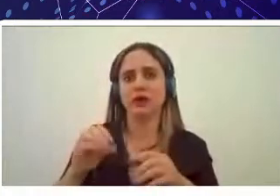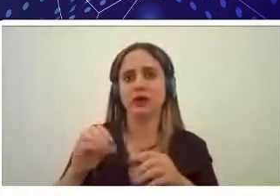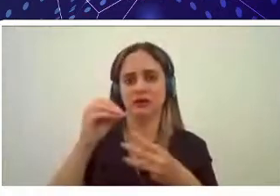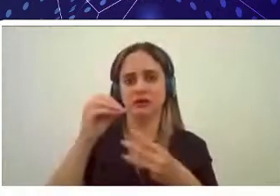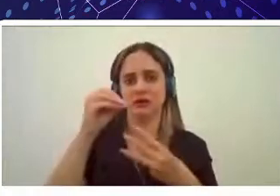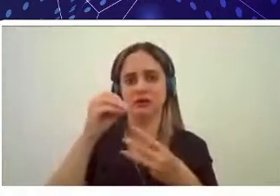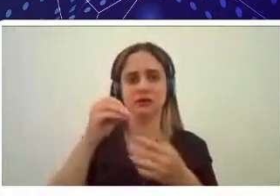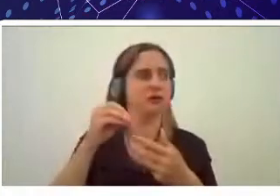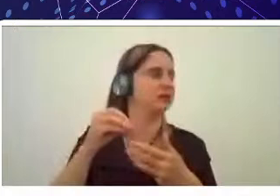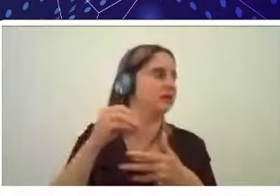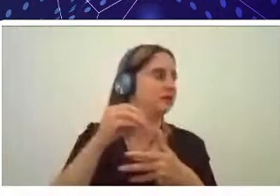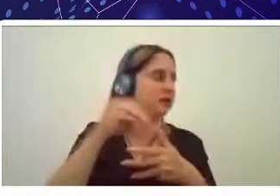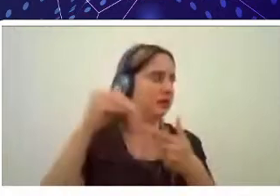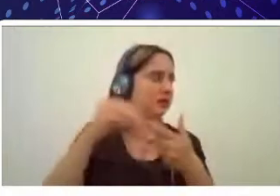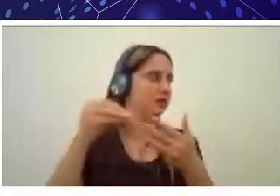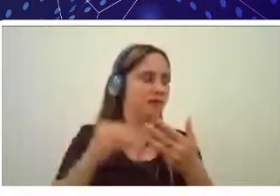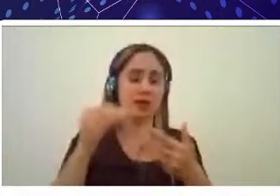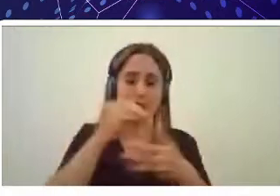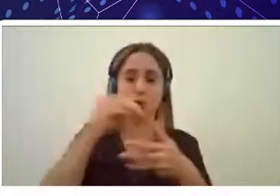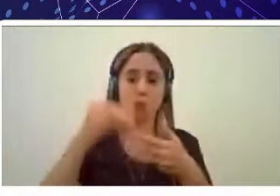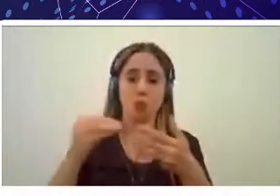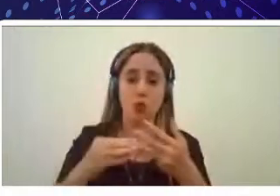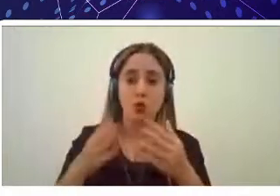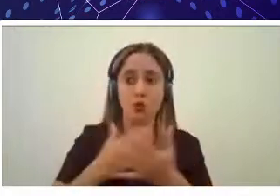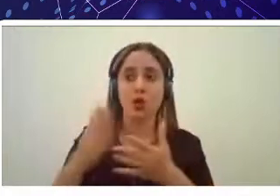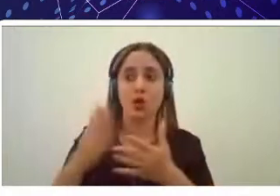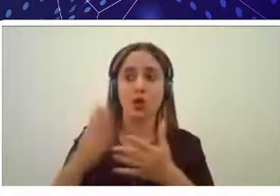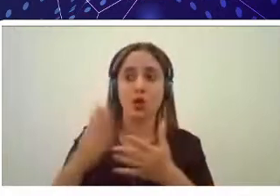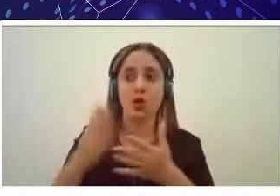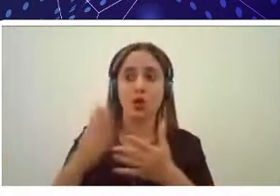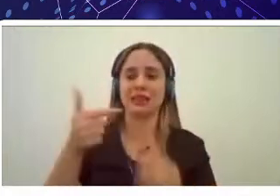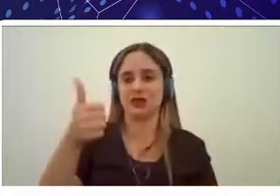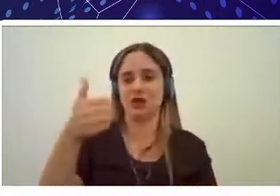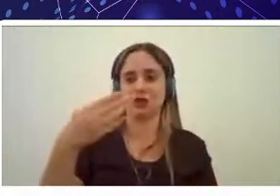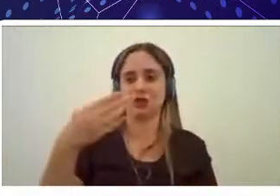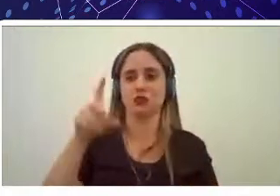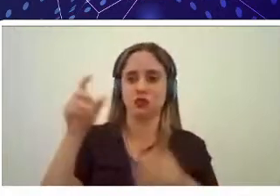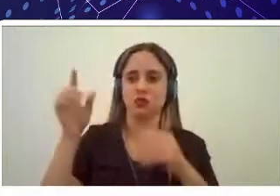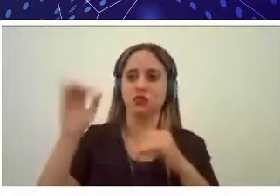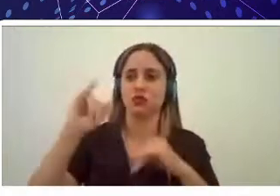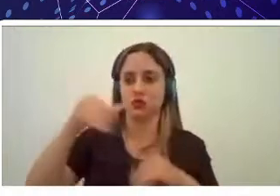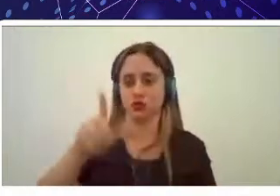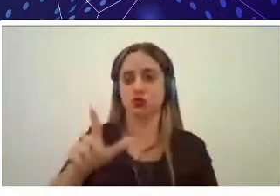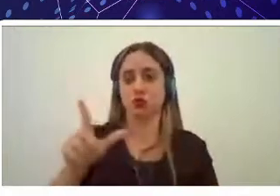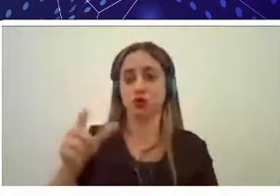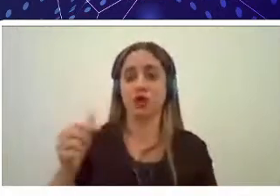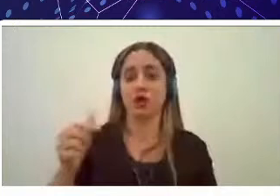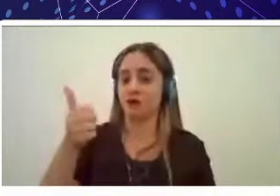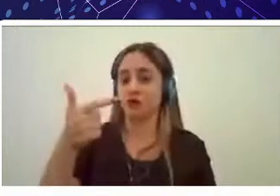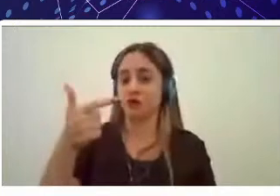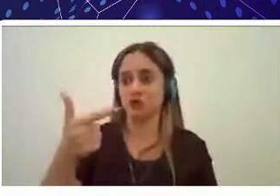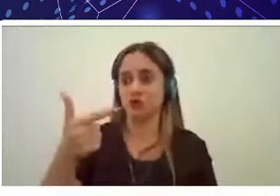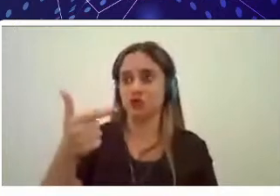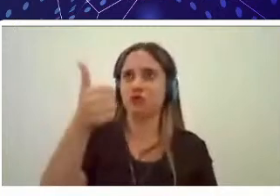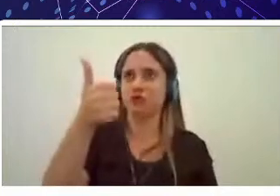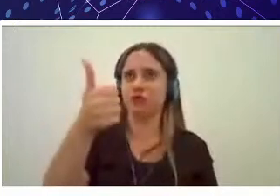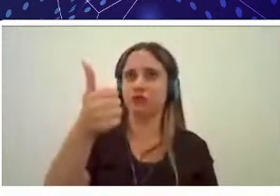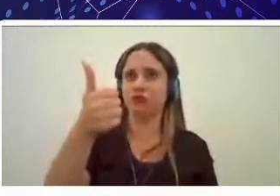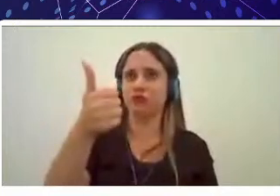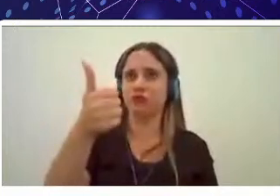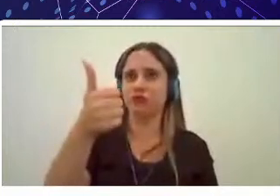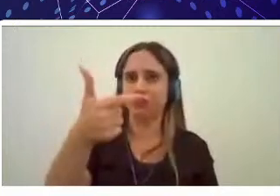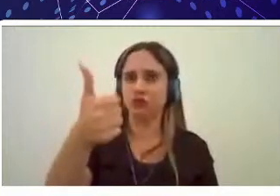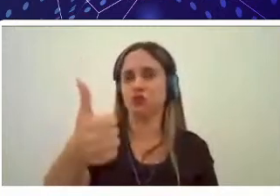e vão até dia 14 do sete e as provas vão ser dia 21 e 28 de novembro e aí no mais